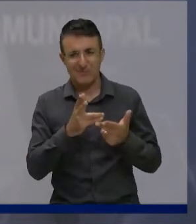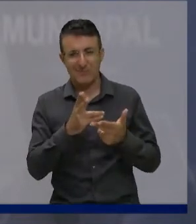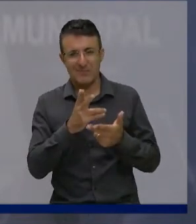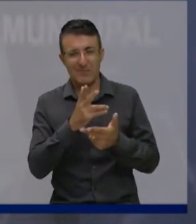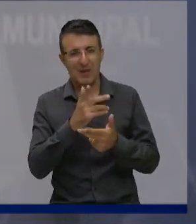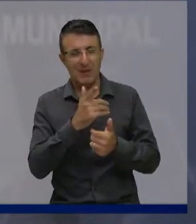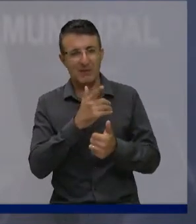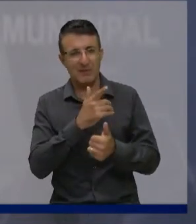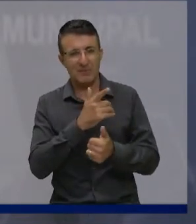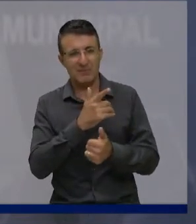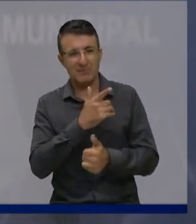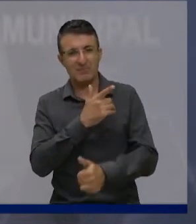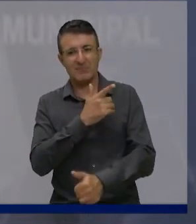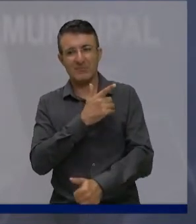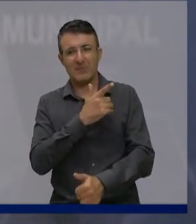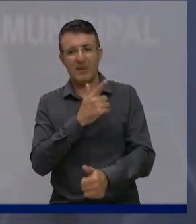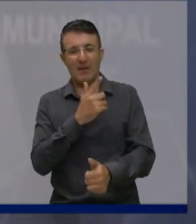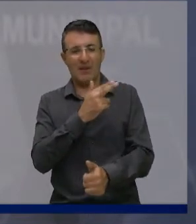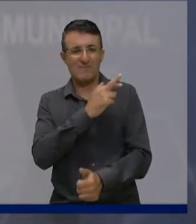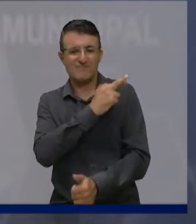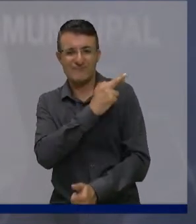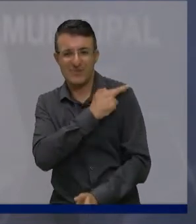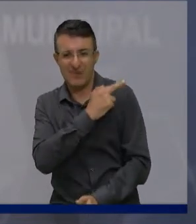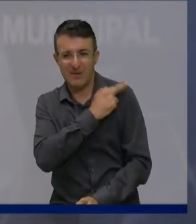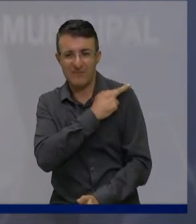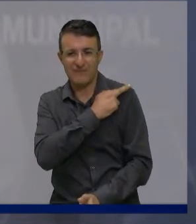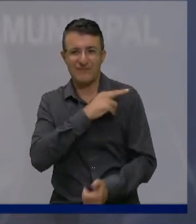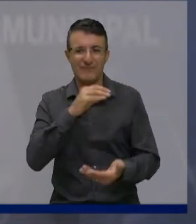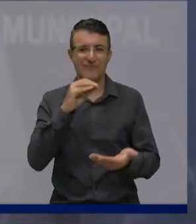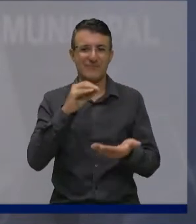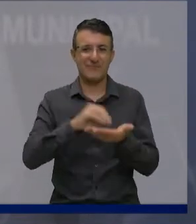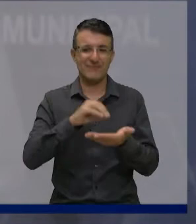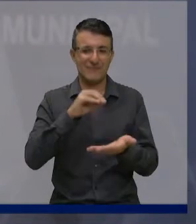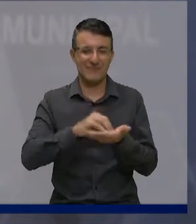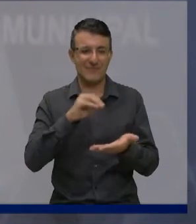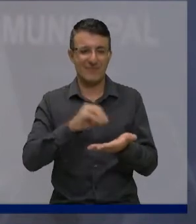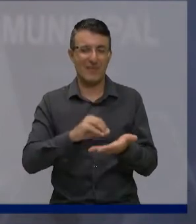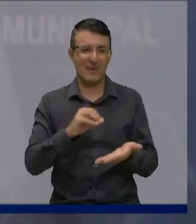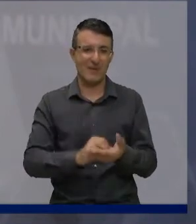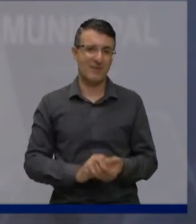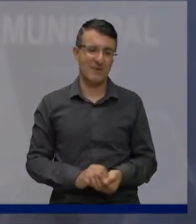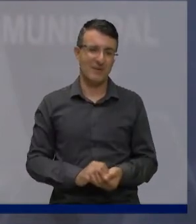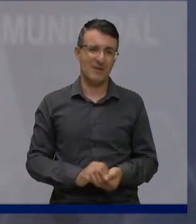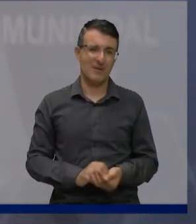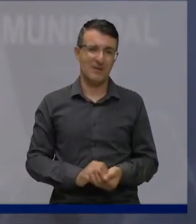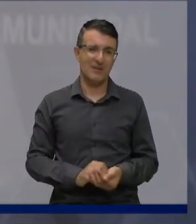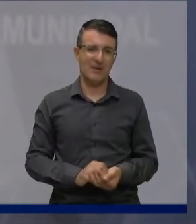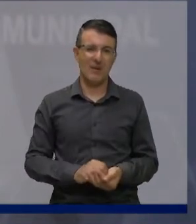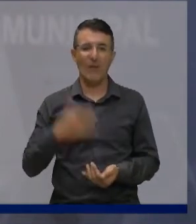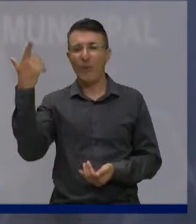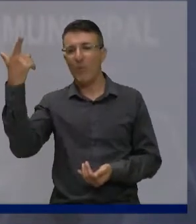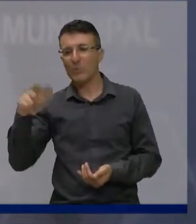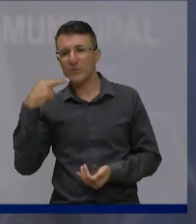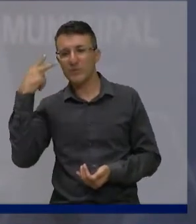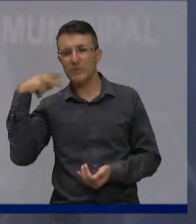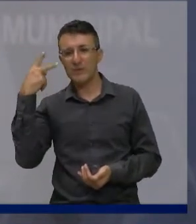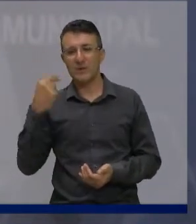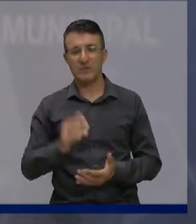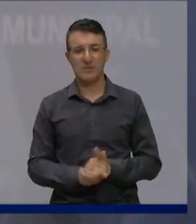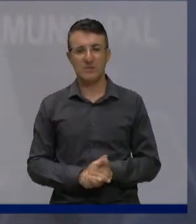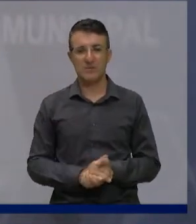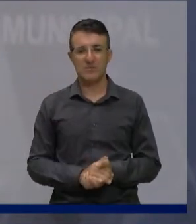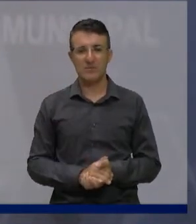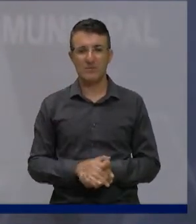longo trabalho que fizemos. Então eu quero aqui deixar claro as pessoas que esta forma não é a forma que o Lino Bispo